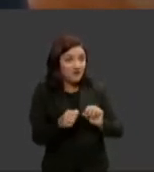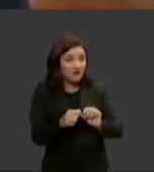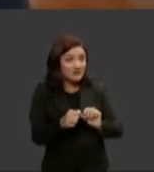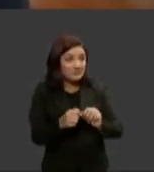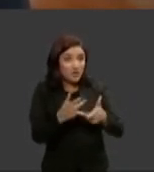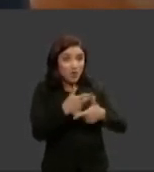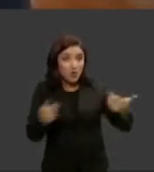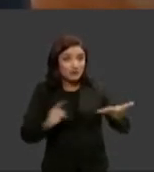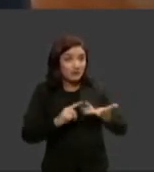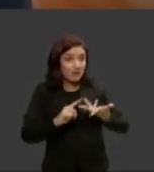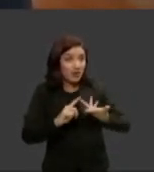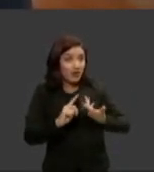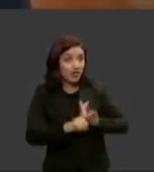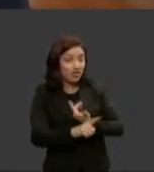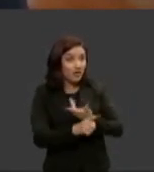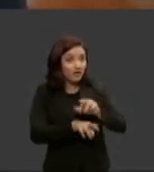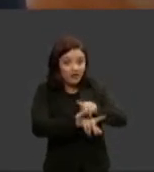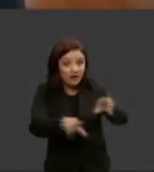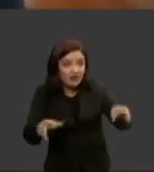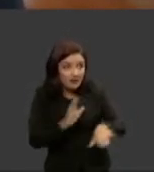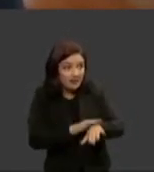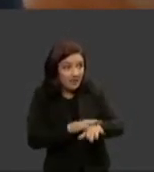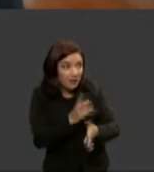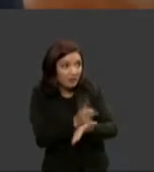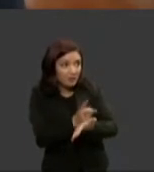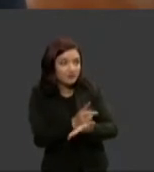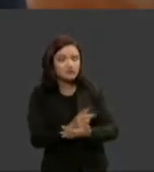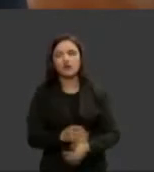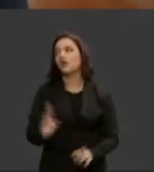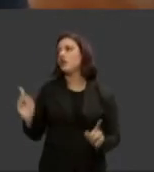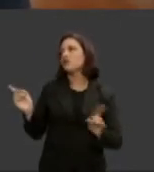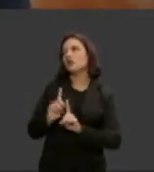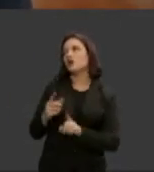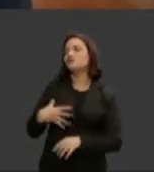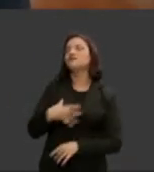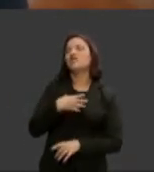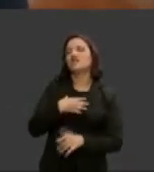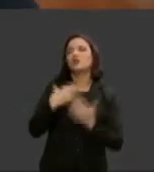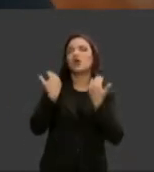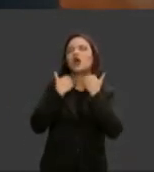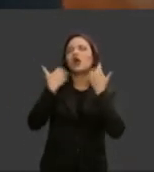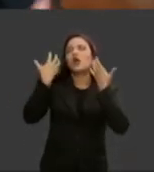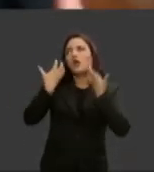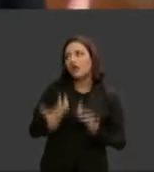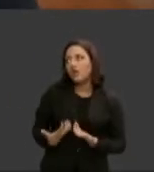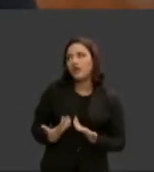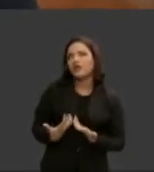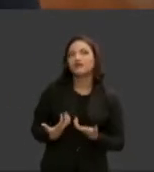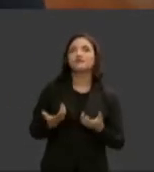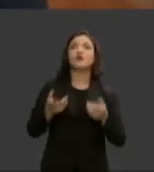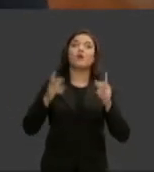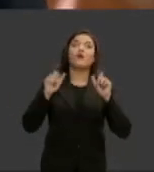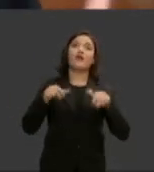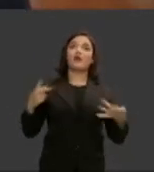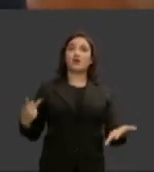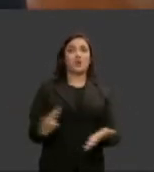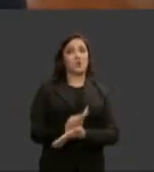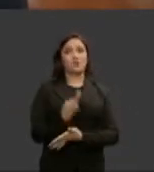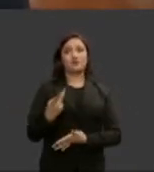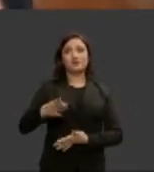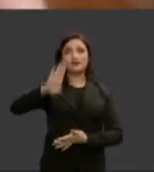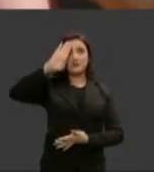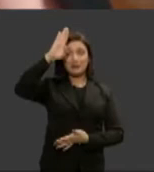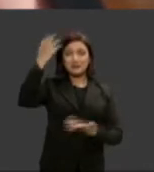ao mesmo tempo e ela responde não me sinto cansada e essa é a sensação de cansaço principalmente